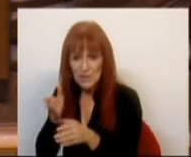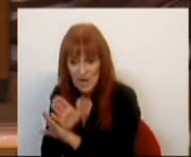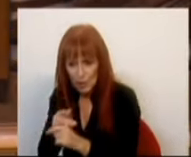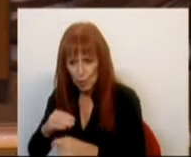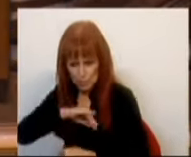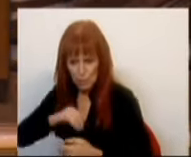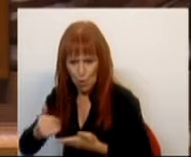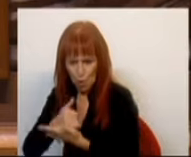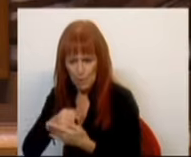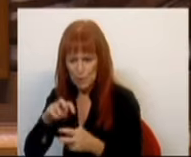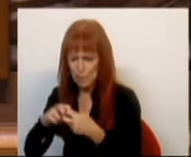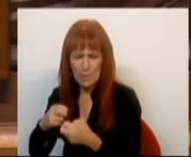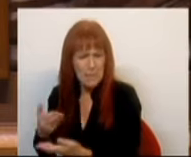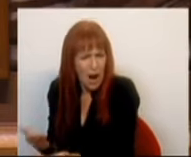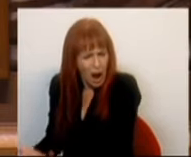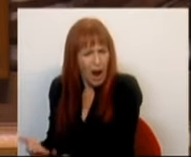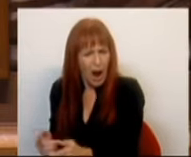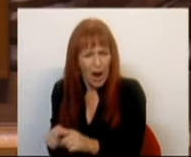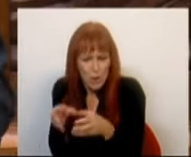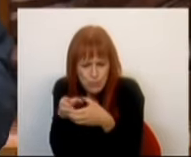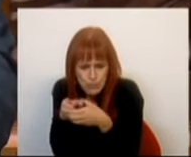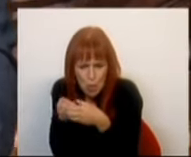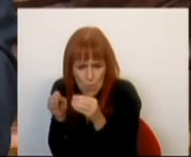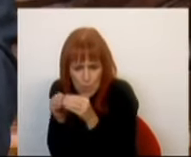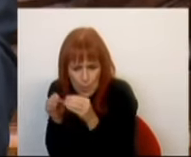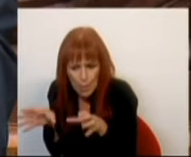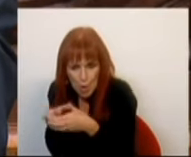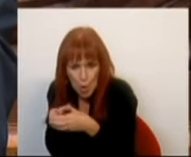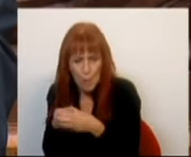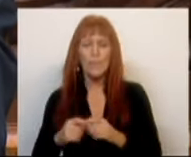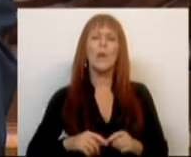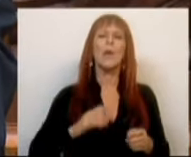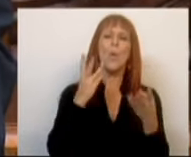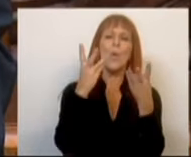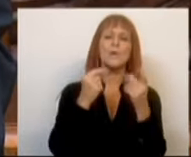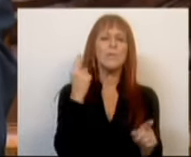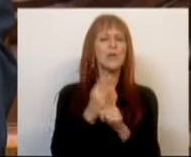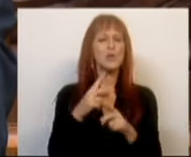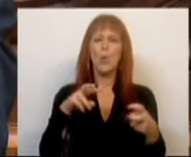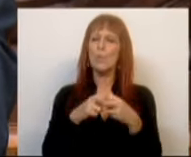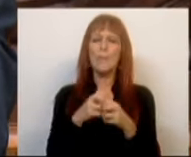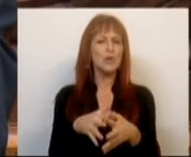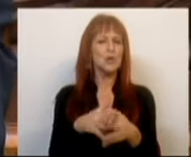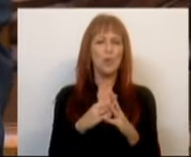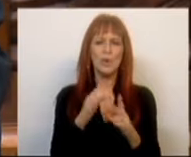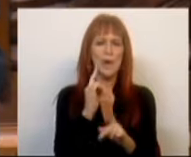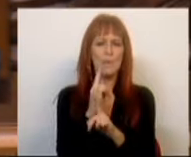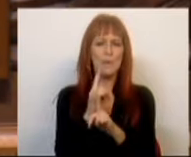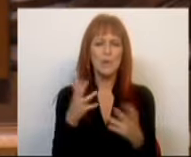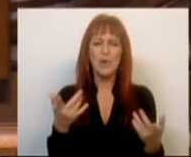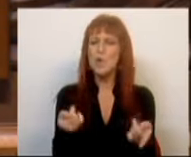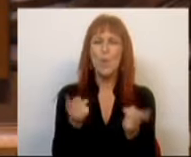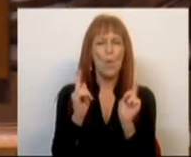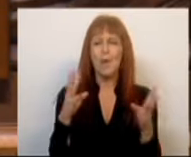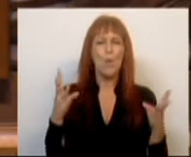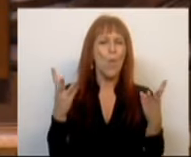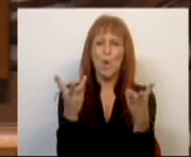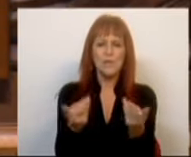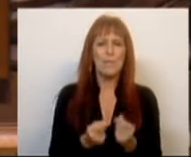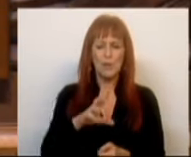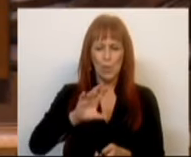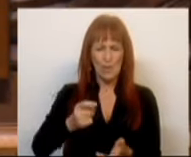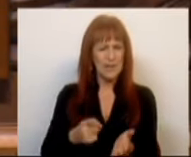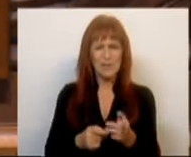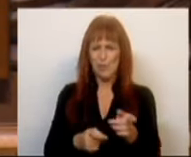com problemas permanentes de cartelização. É um orçamento que mantém os problemas estruturais. Não é o orçamento que o país